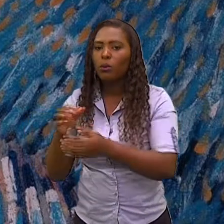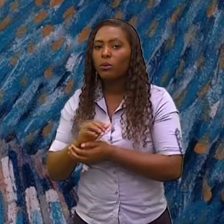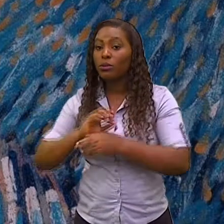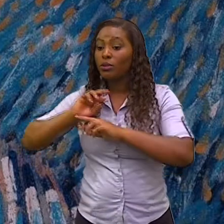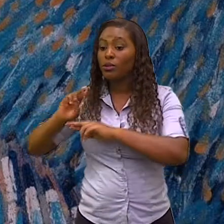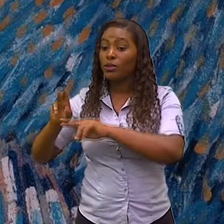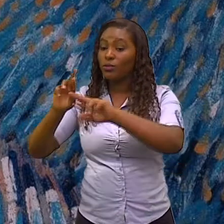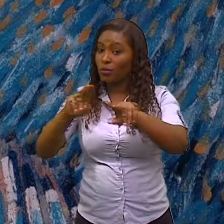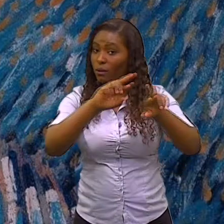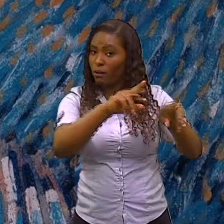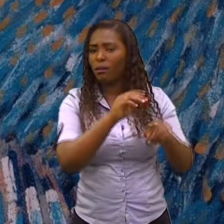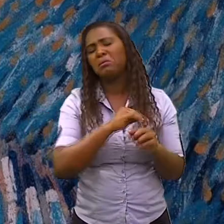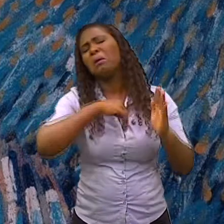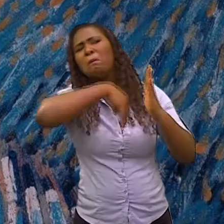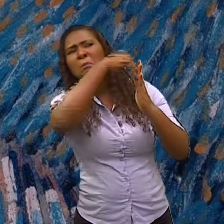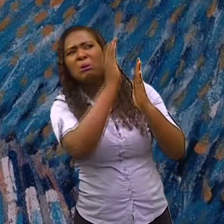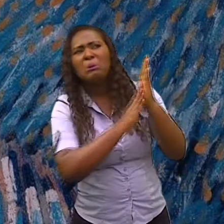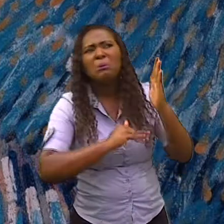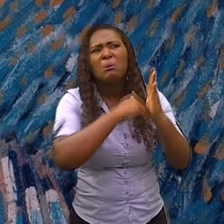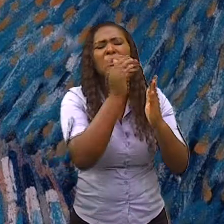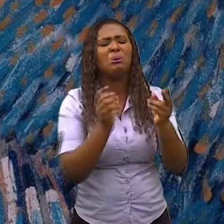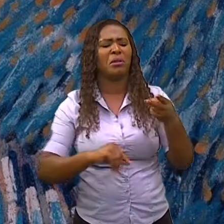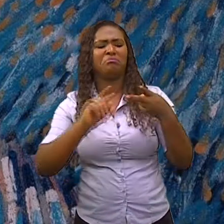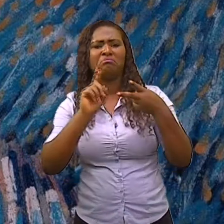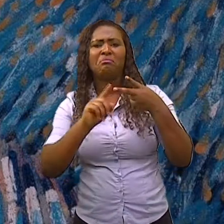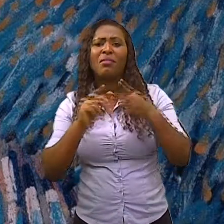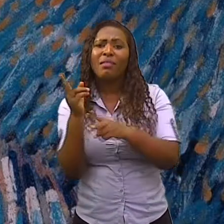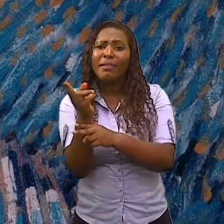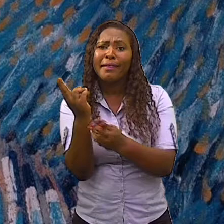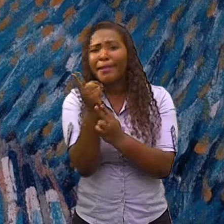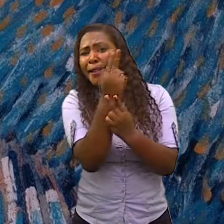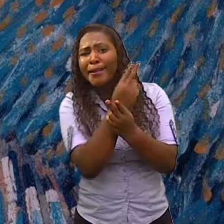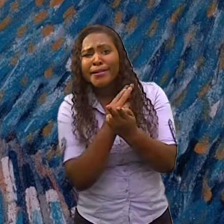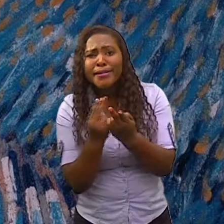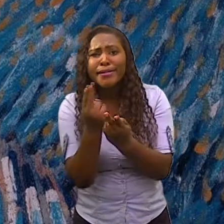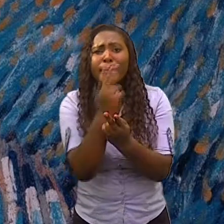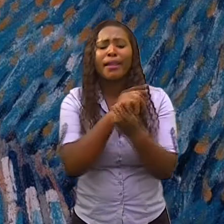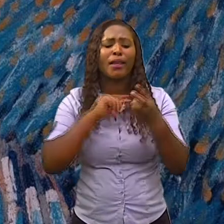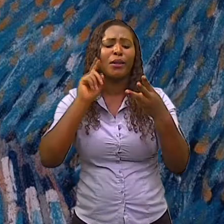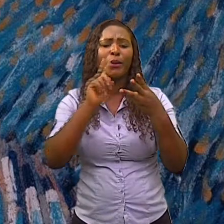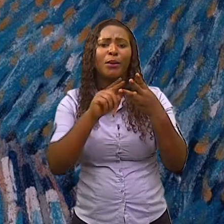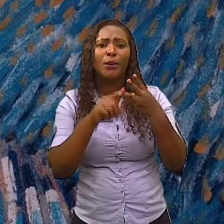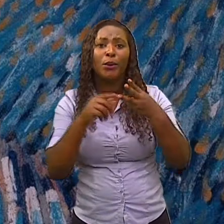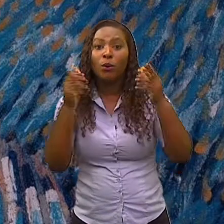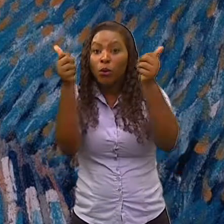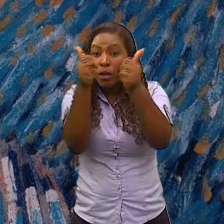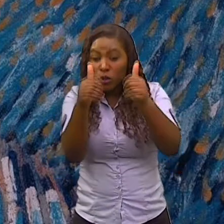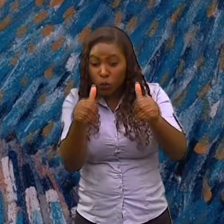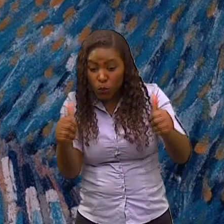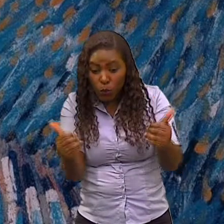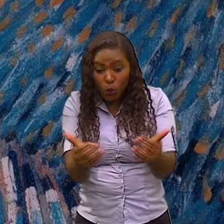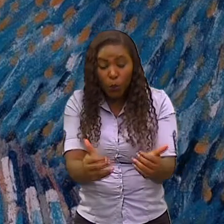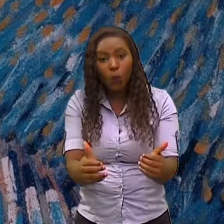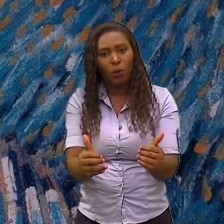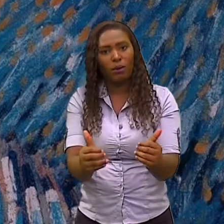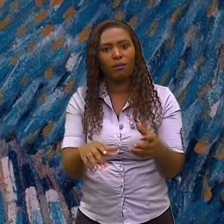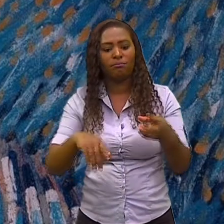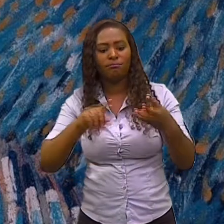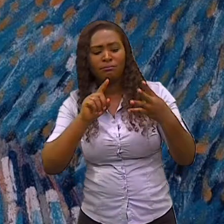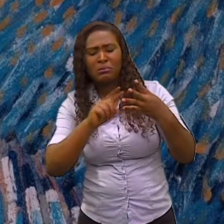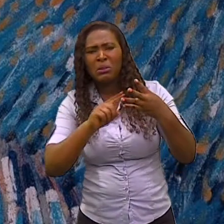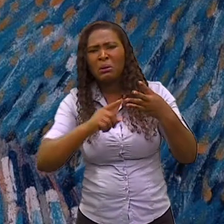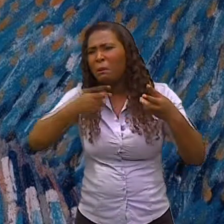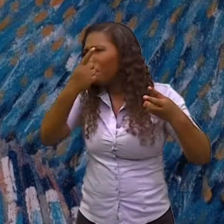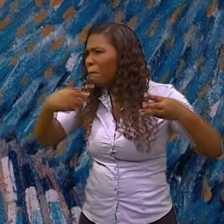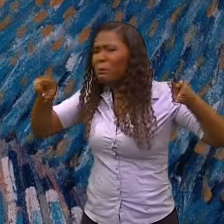do desenho, da escultura, do cinema, da música, ou seja,